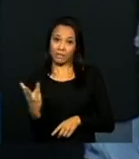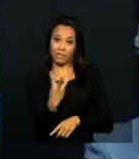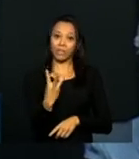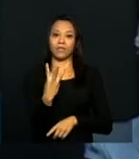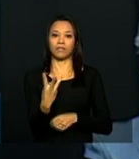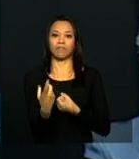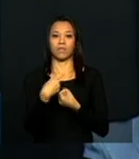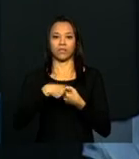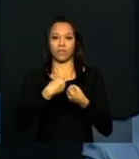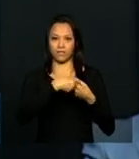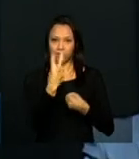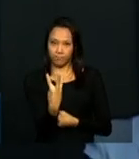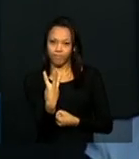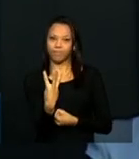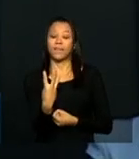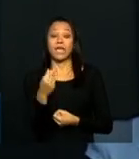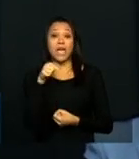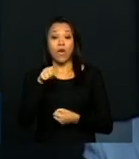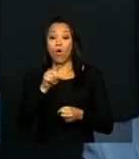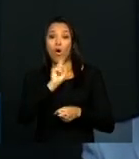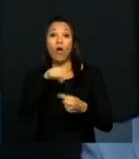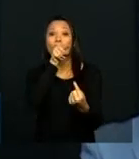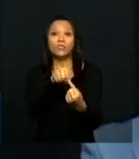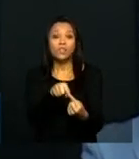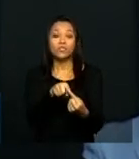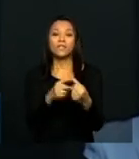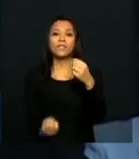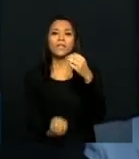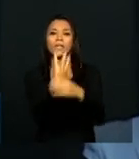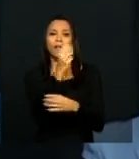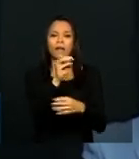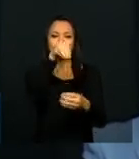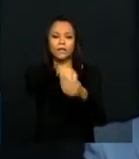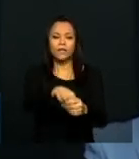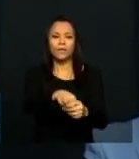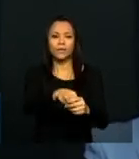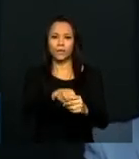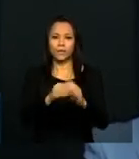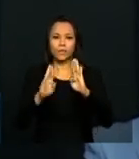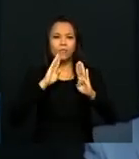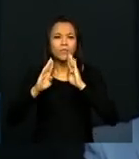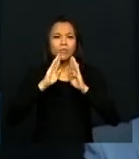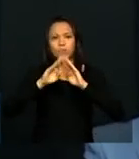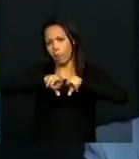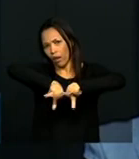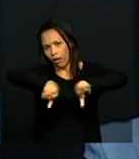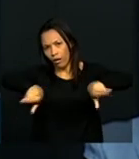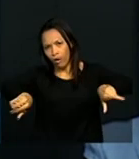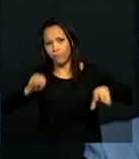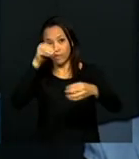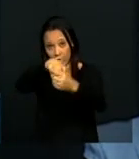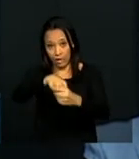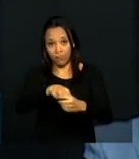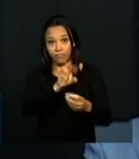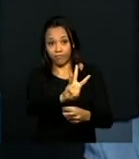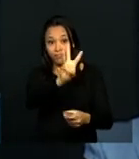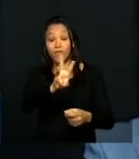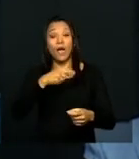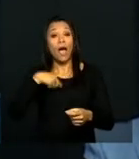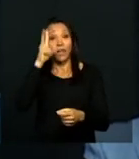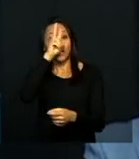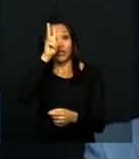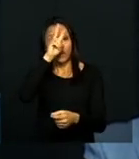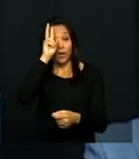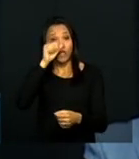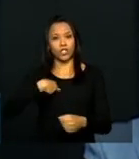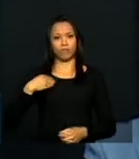Este projeto tem como objetivo criar no ambiente da internet e das redes sociais uma referência sobre a história da ditadura no Brasil.